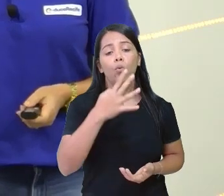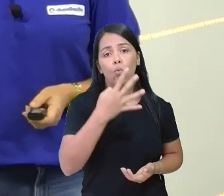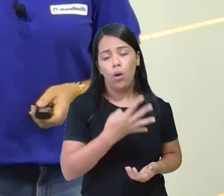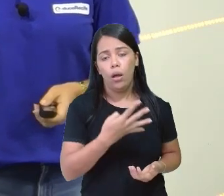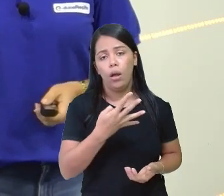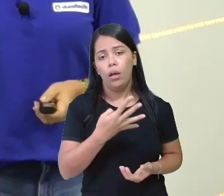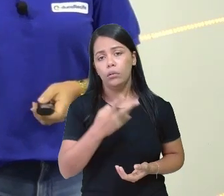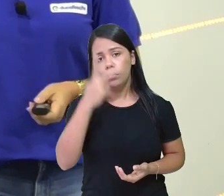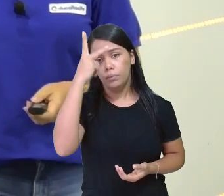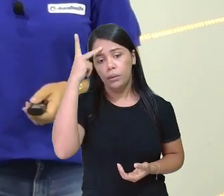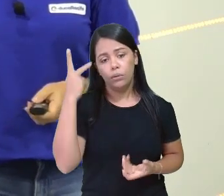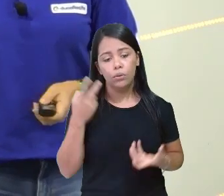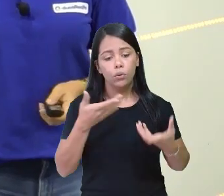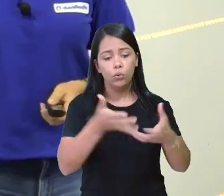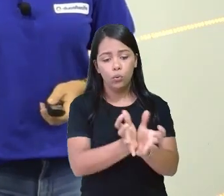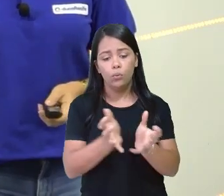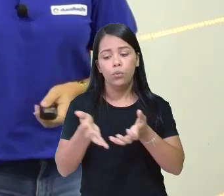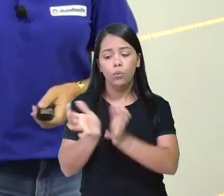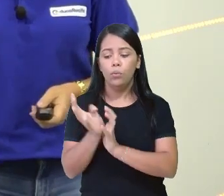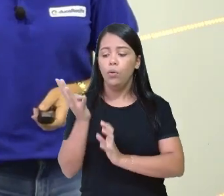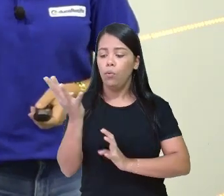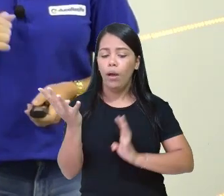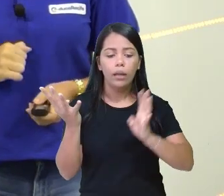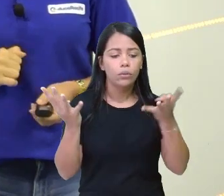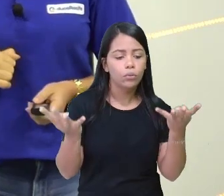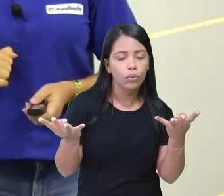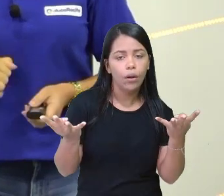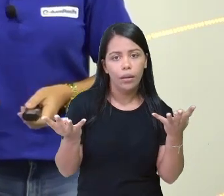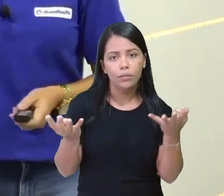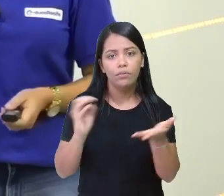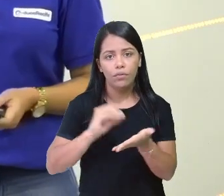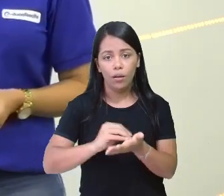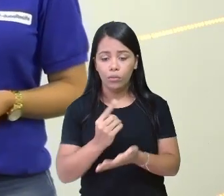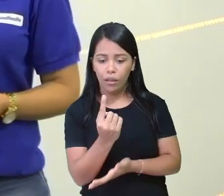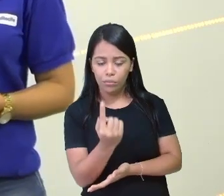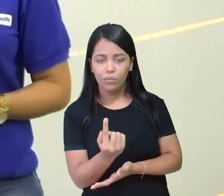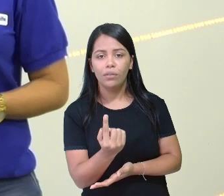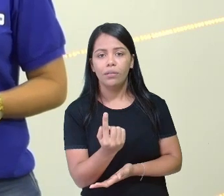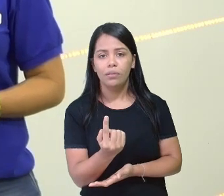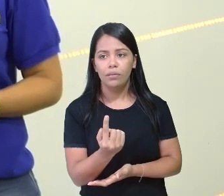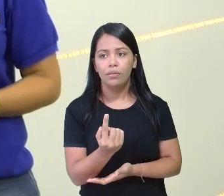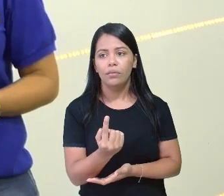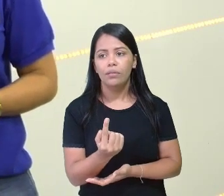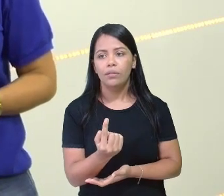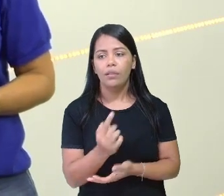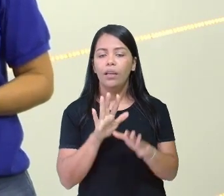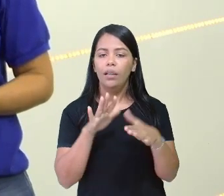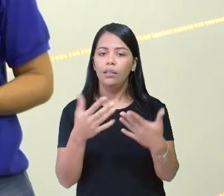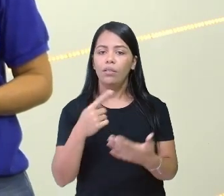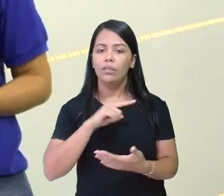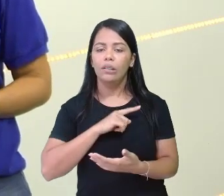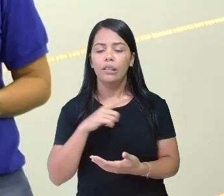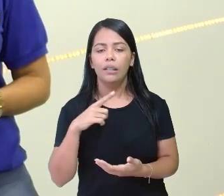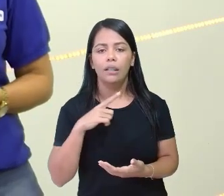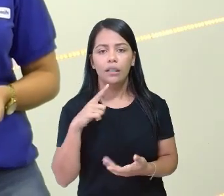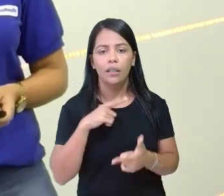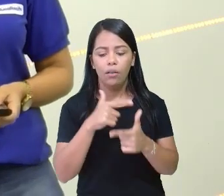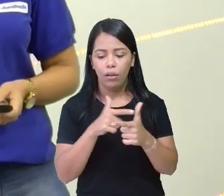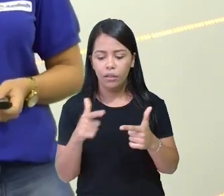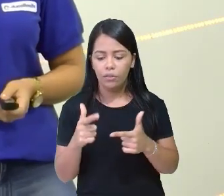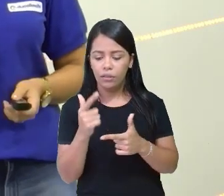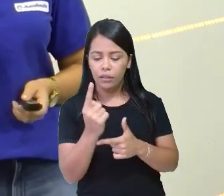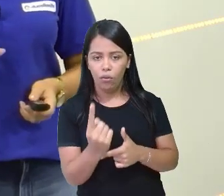pessoas em cada turno e sobrará o quê? Uma pessoa. Então, a gente tem uma divisão com um resto